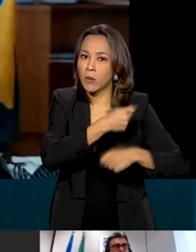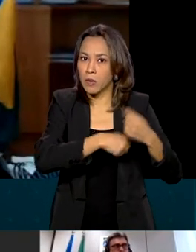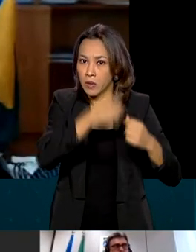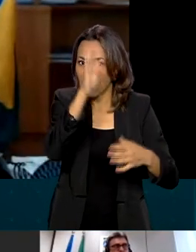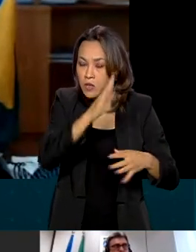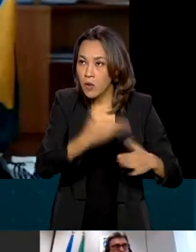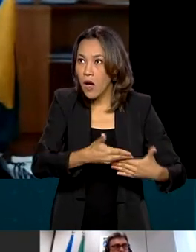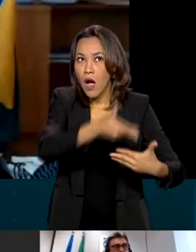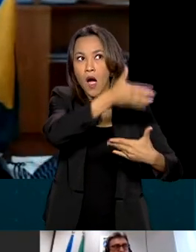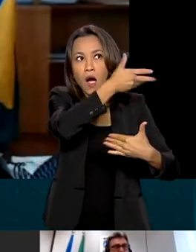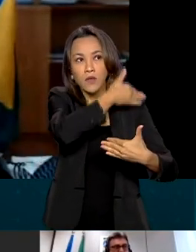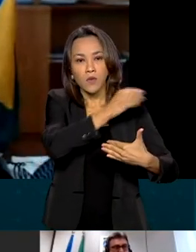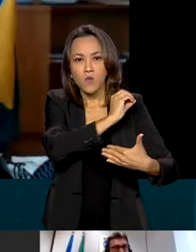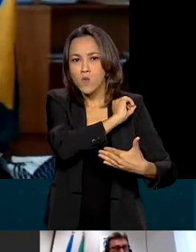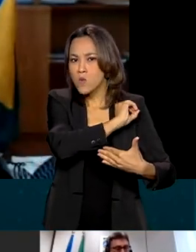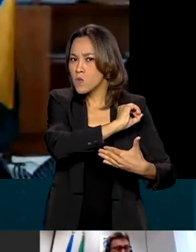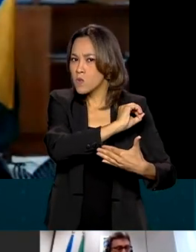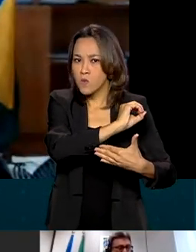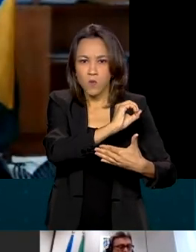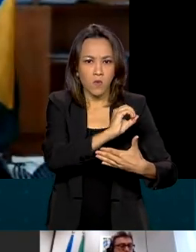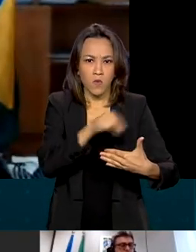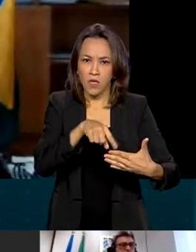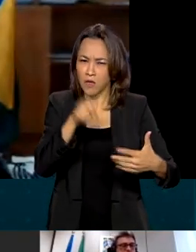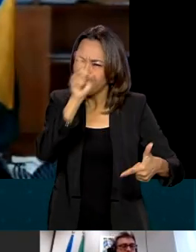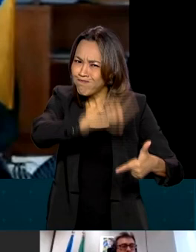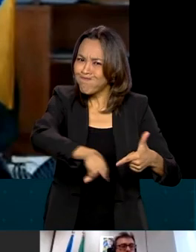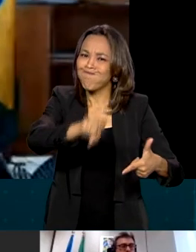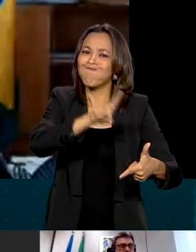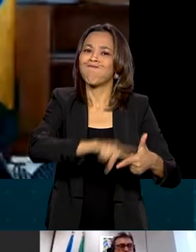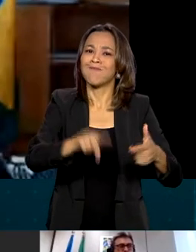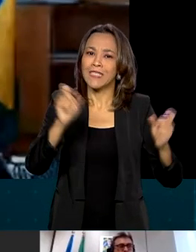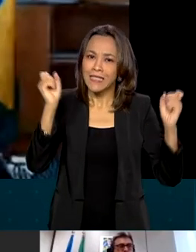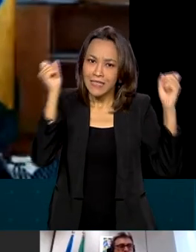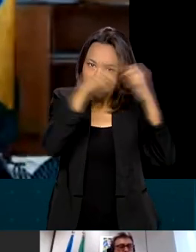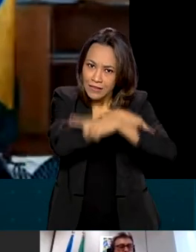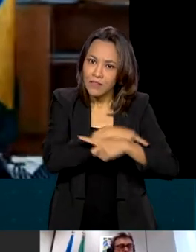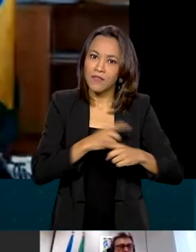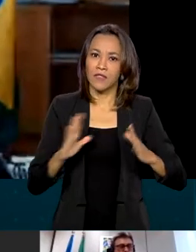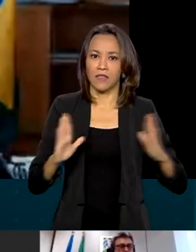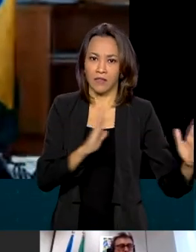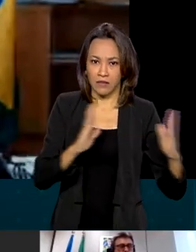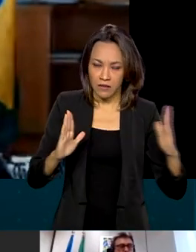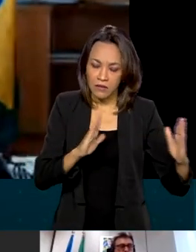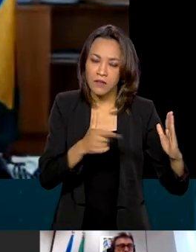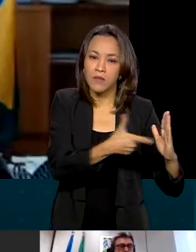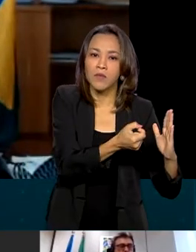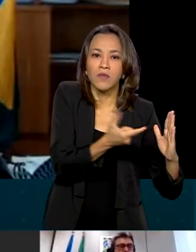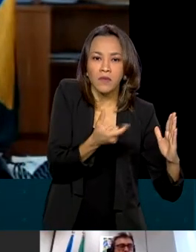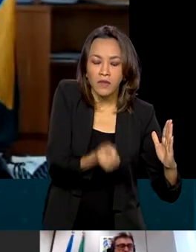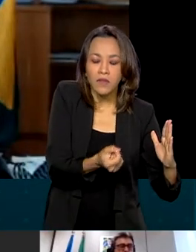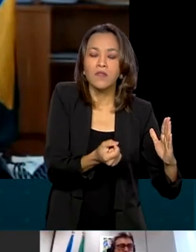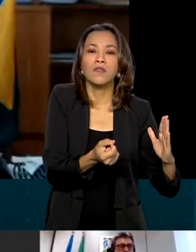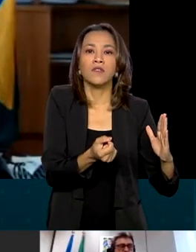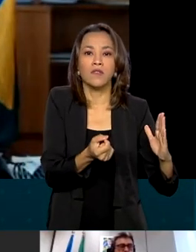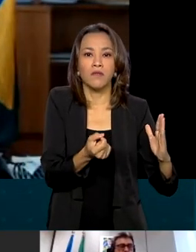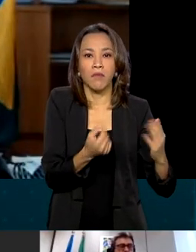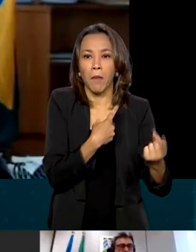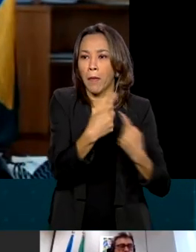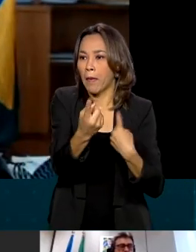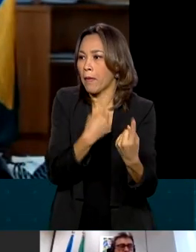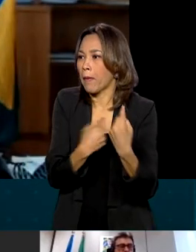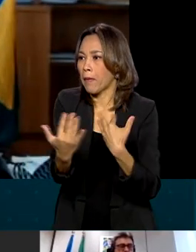antes, que foi um total colapso da mobilidade social. Isso é um